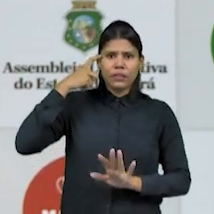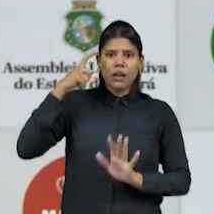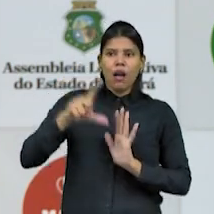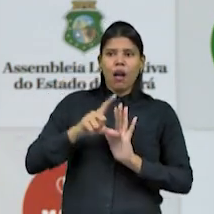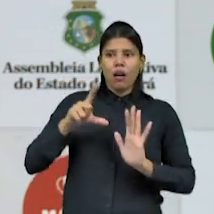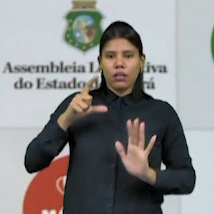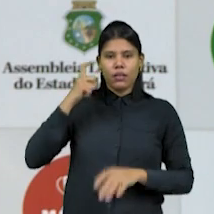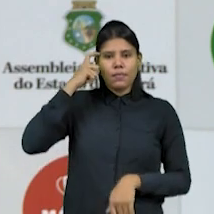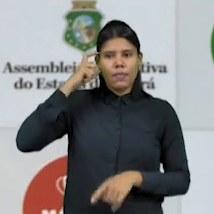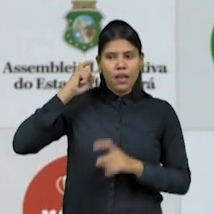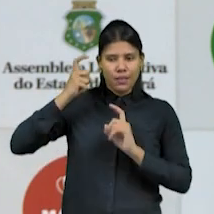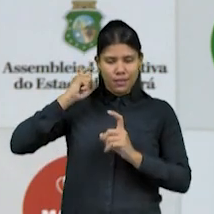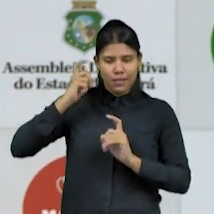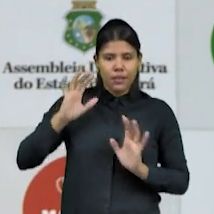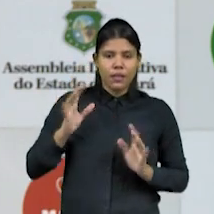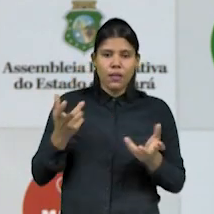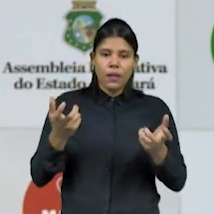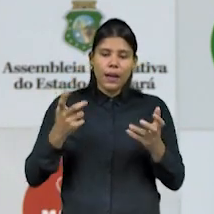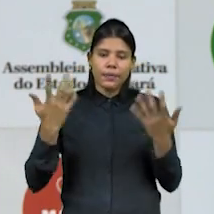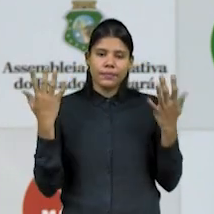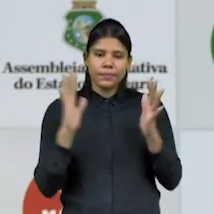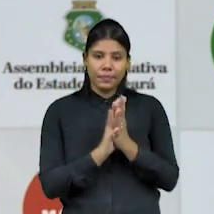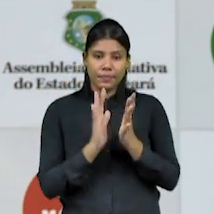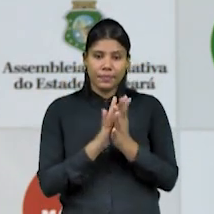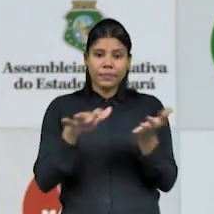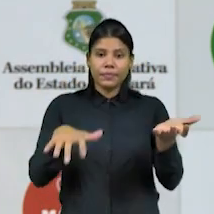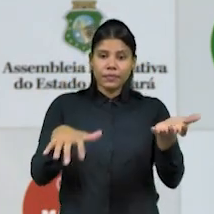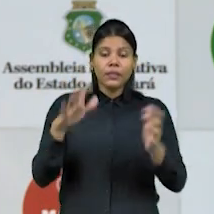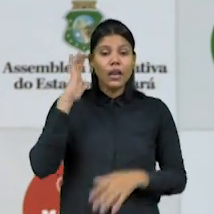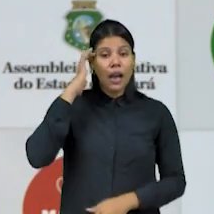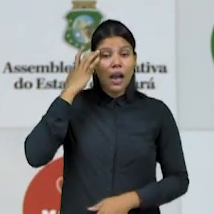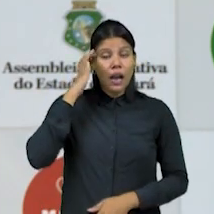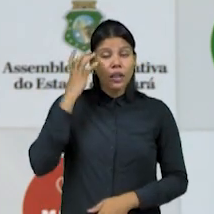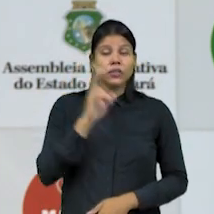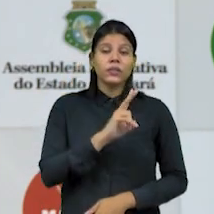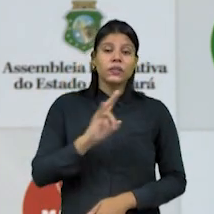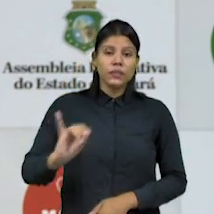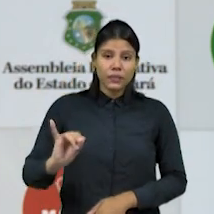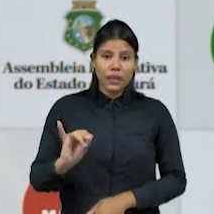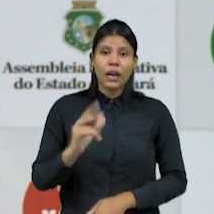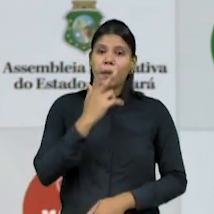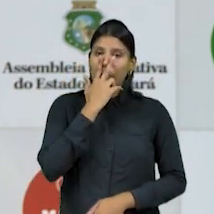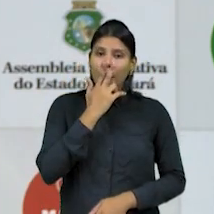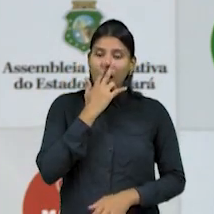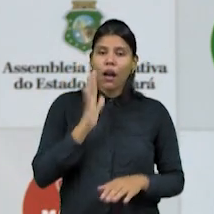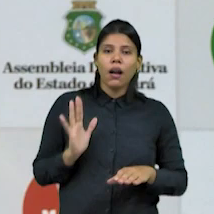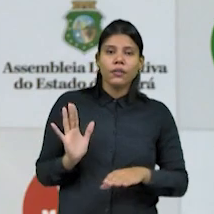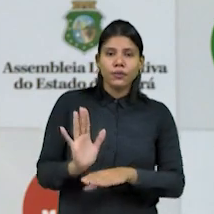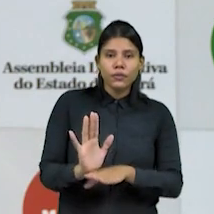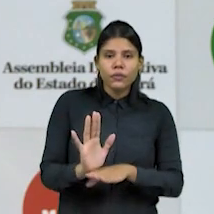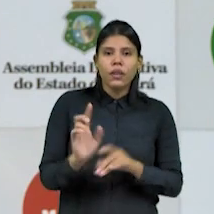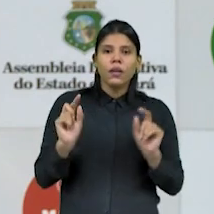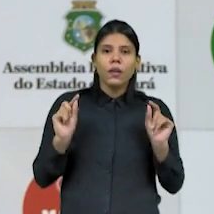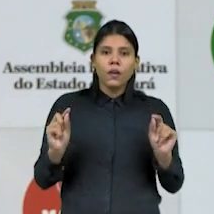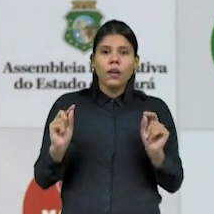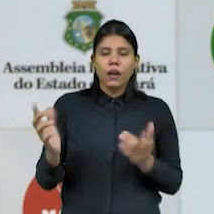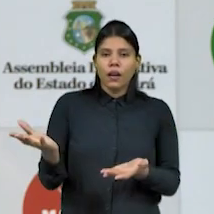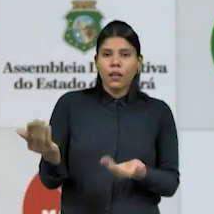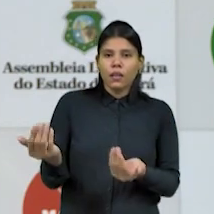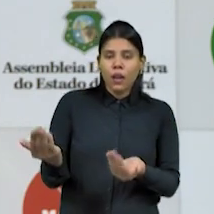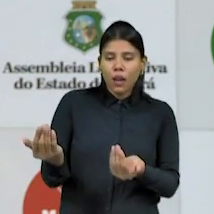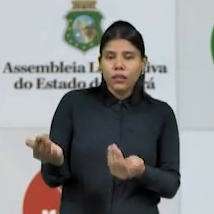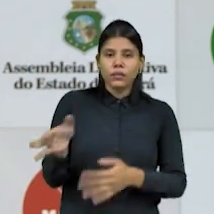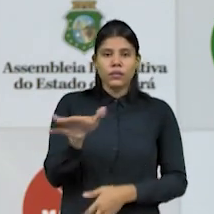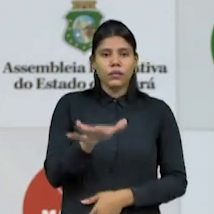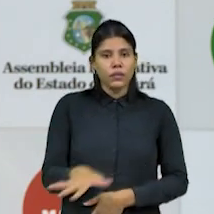parabenizar o Congresso e acho que isso aí vai fortalecer cada vez mais para que o adolescente, para que